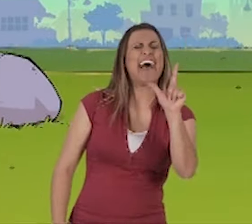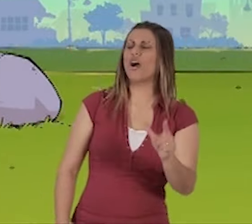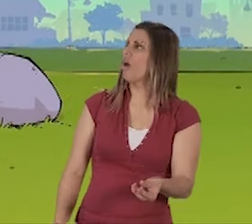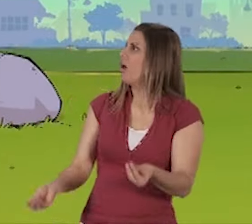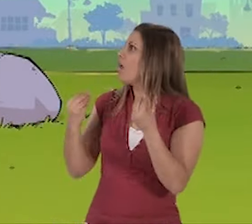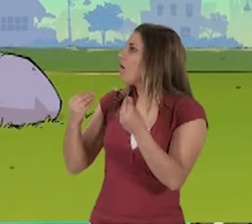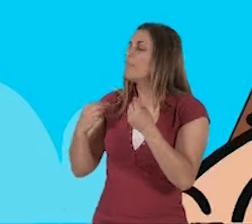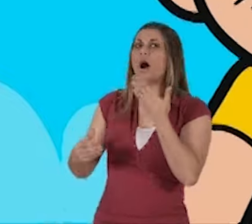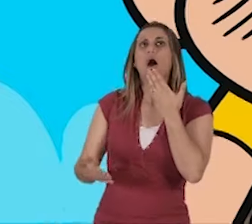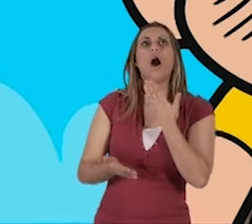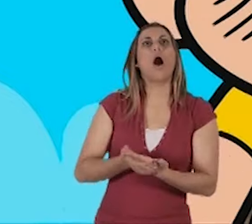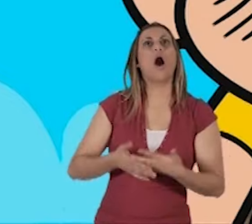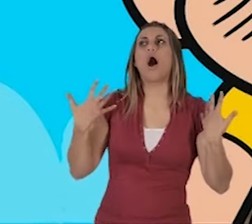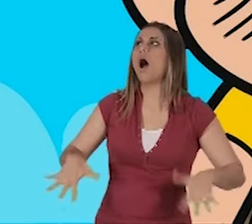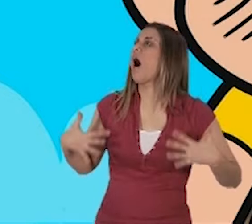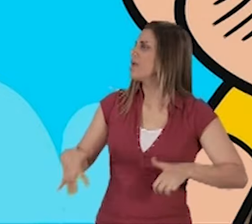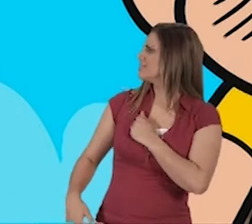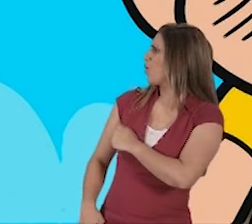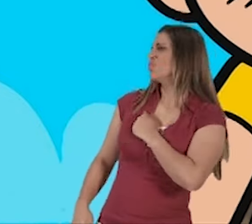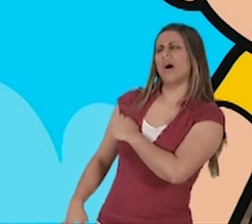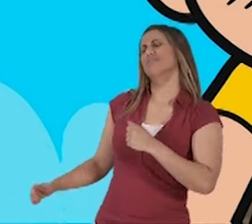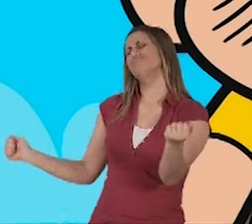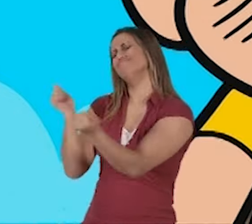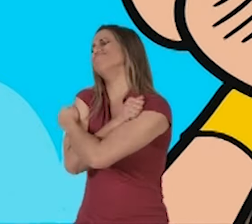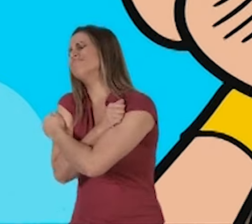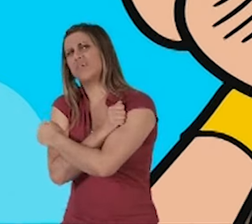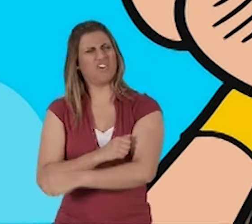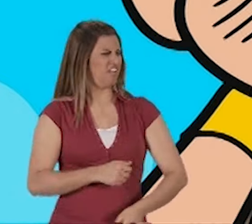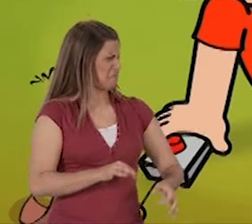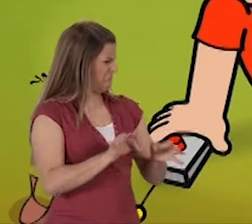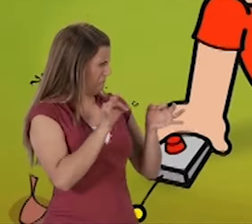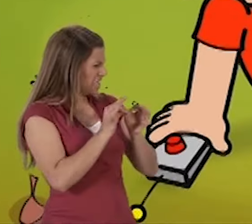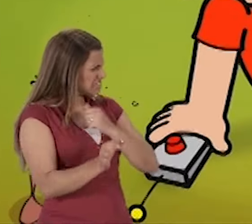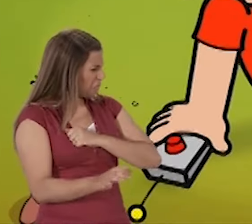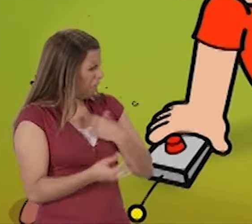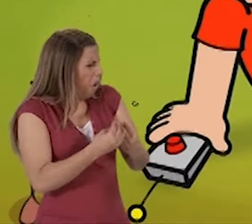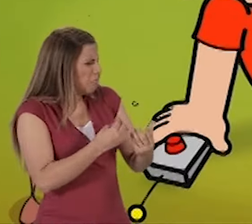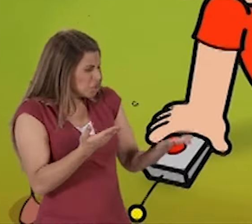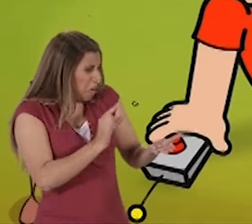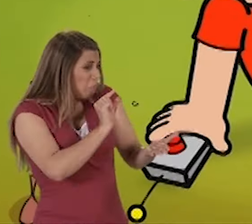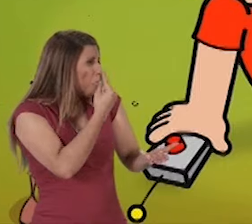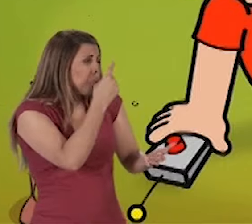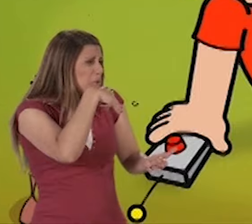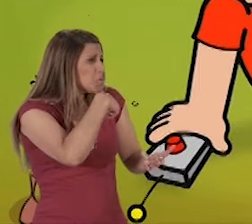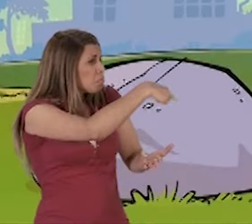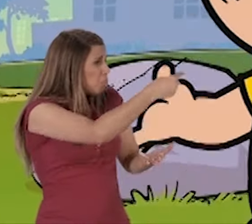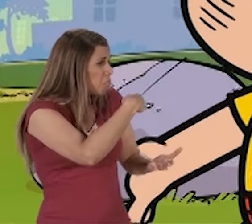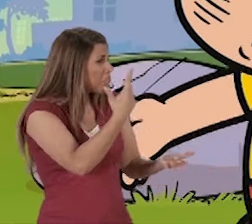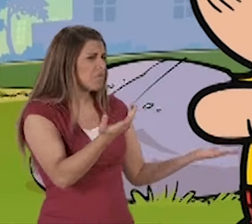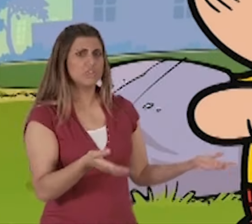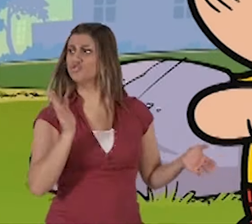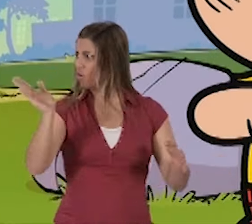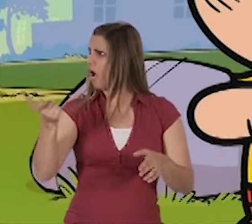Prontinho, amigão! Nossa, quanto tempo! Que bobeira é essa agora, hein?